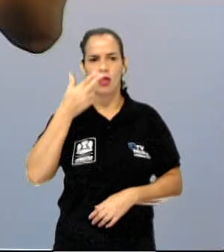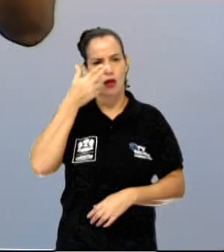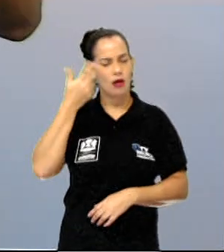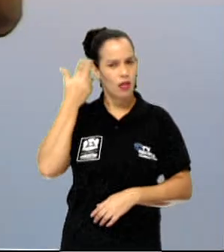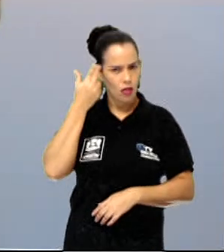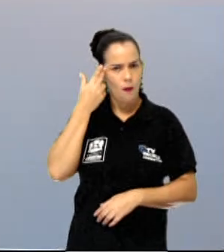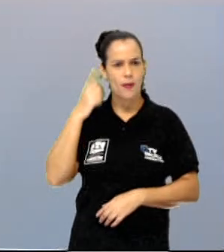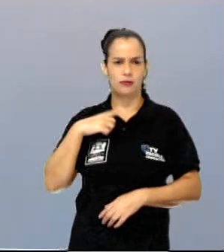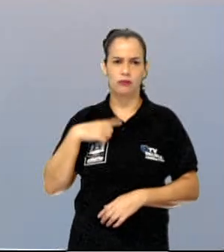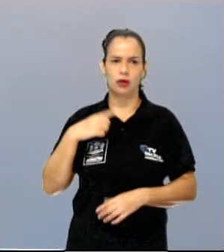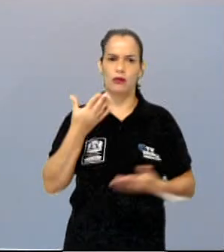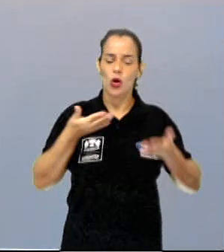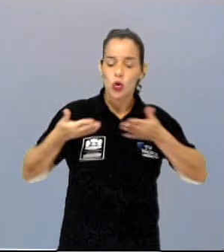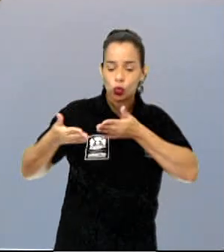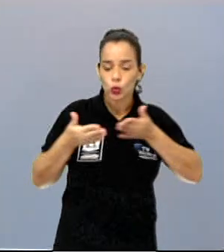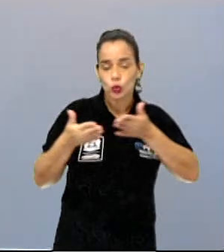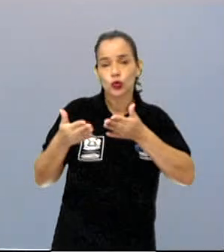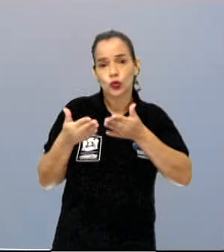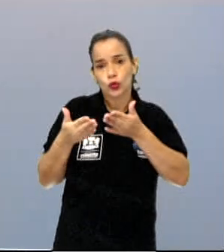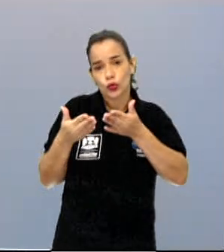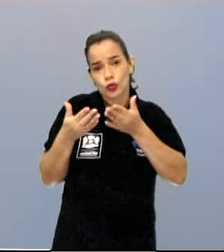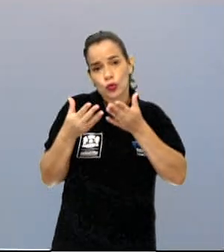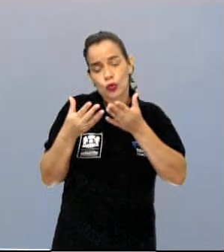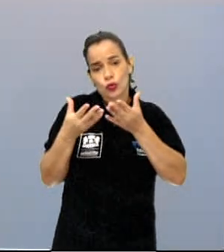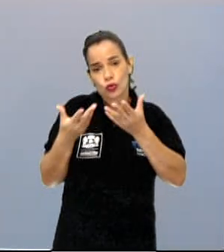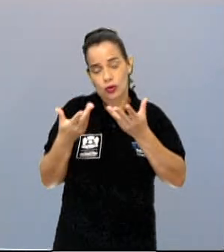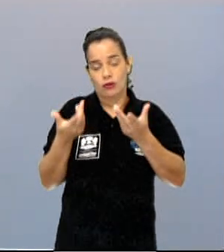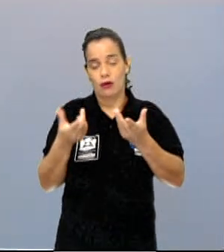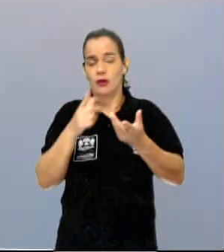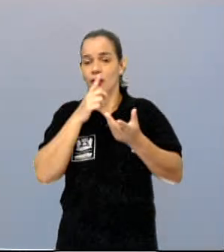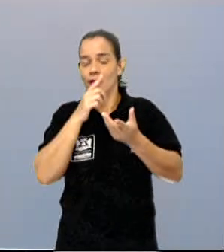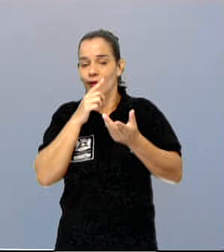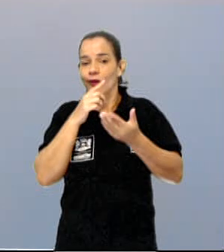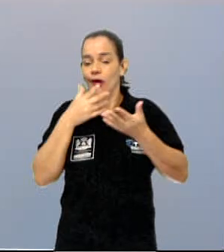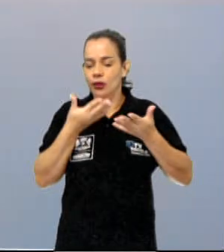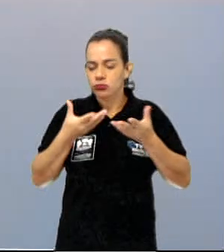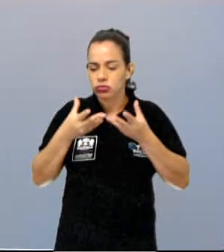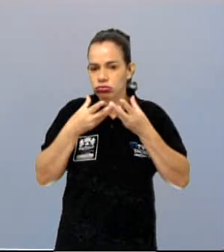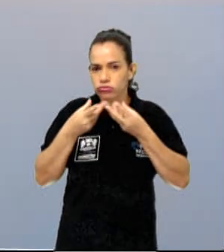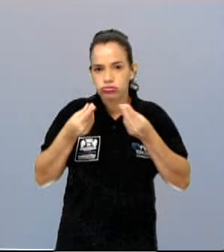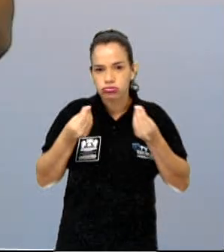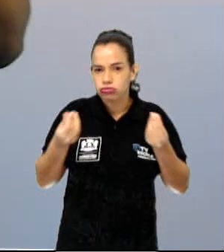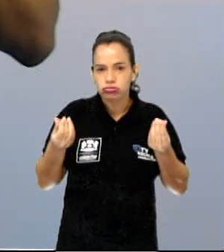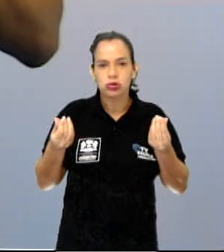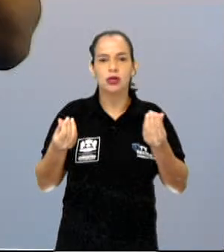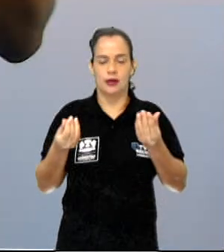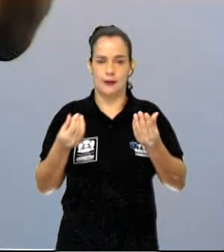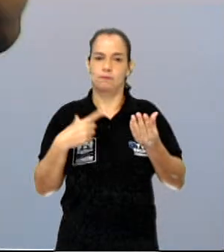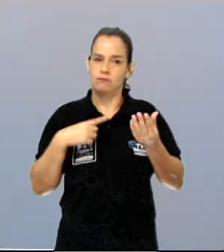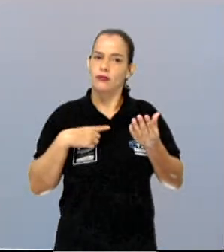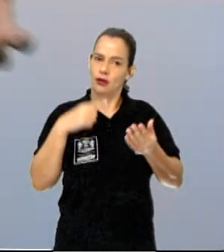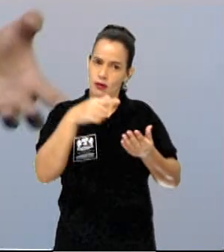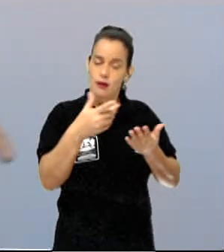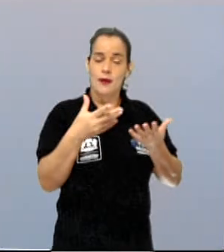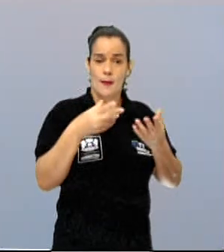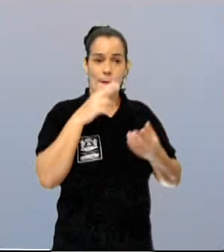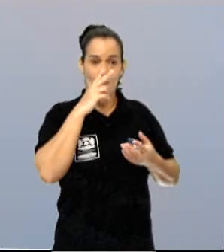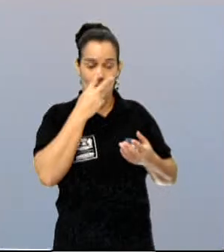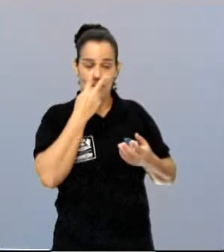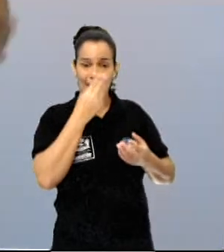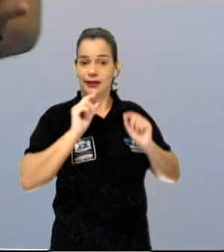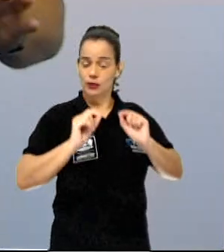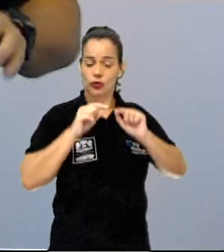o nível dos rios diminuem e o Pantanal fica relativamente, assim, parecendo uma planície seca,